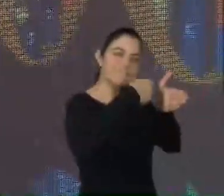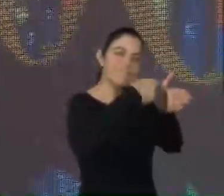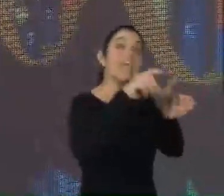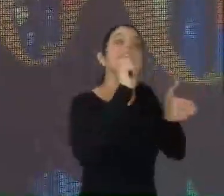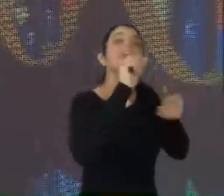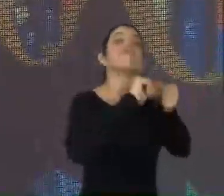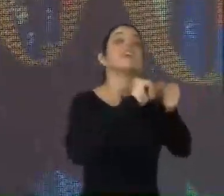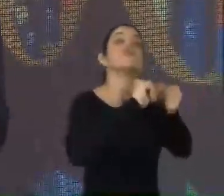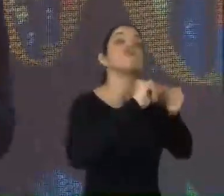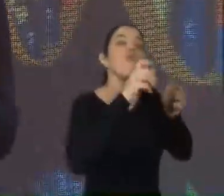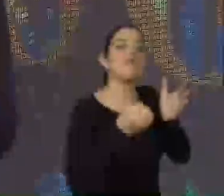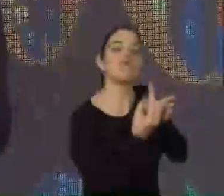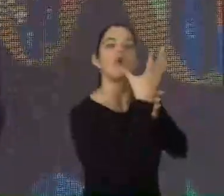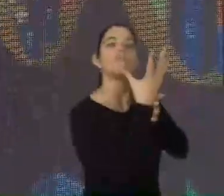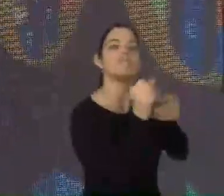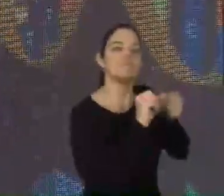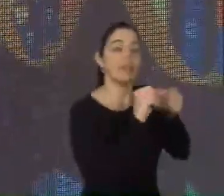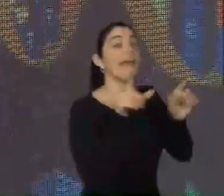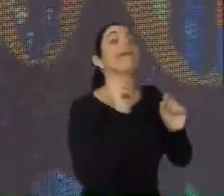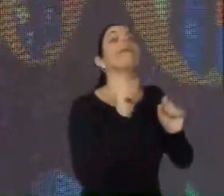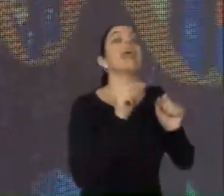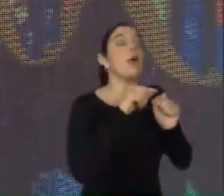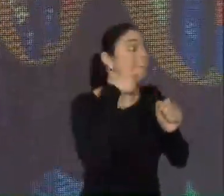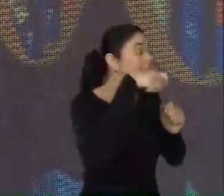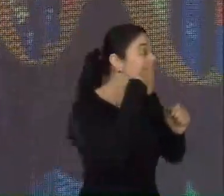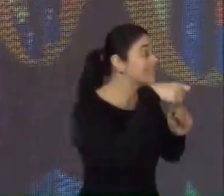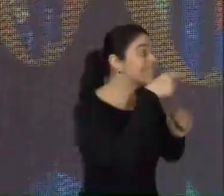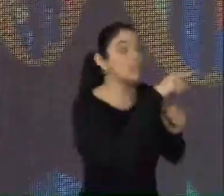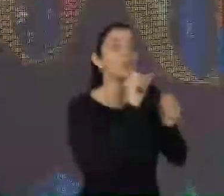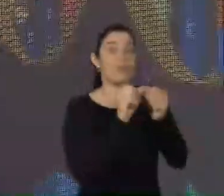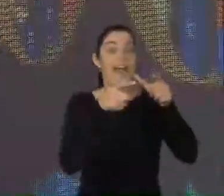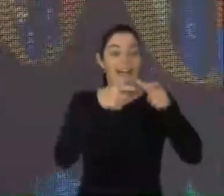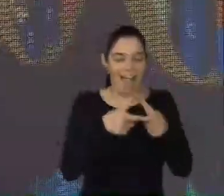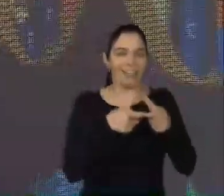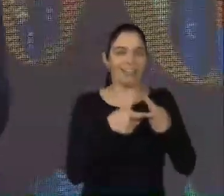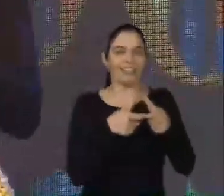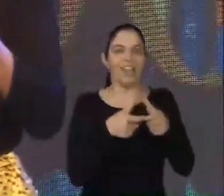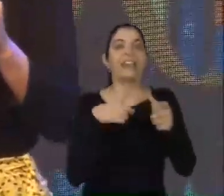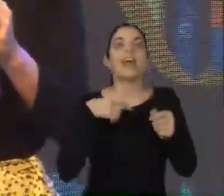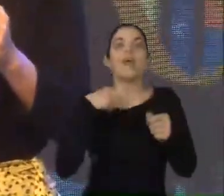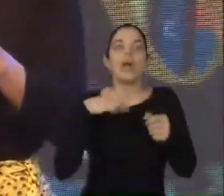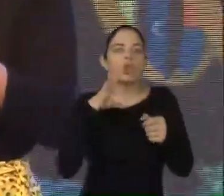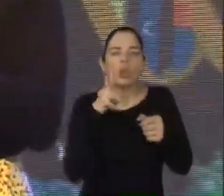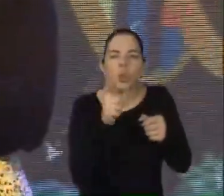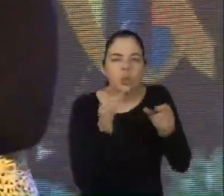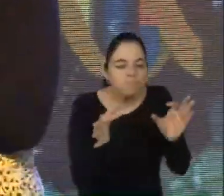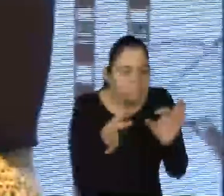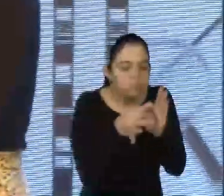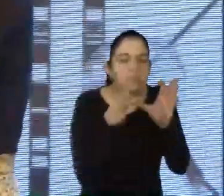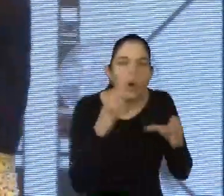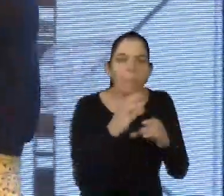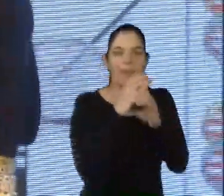fogo? Ah, é o fósforo. Mas eu preciso da caixinha para fazer o fogo. Então, genes, cromossomos e células, está